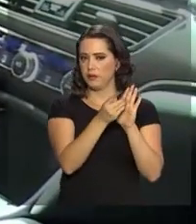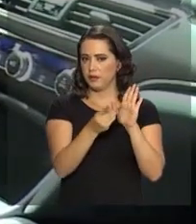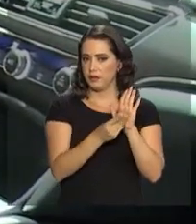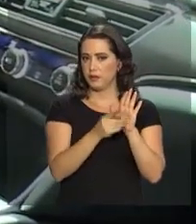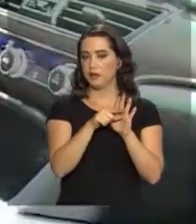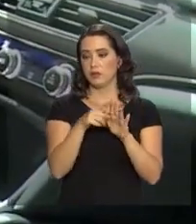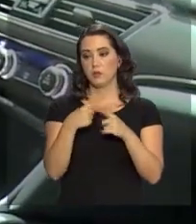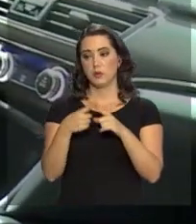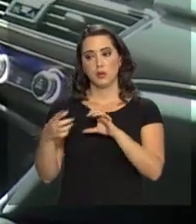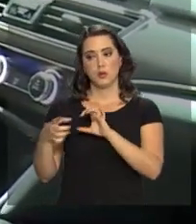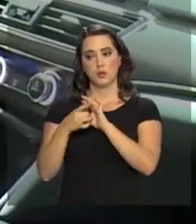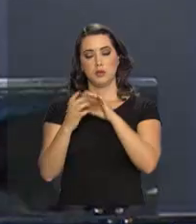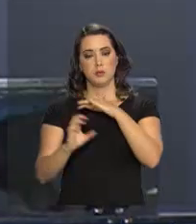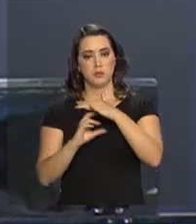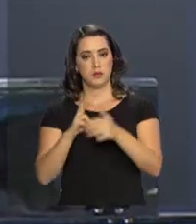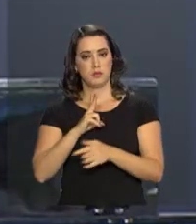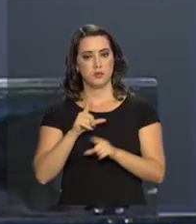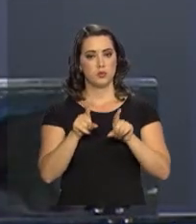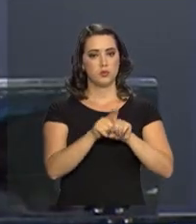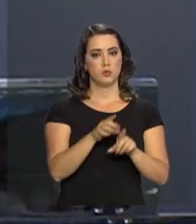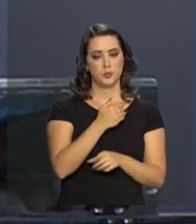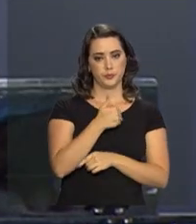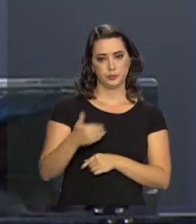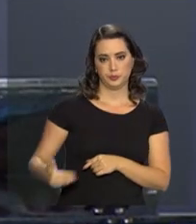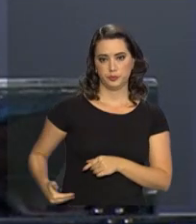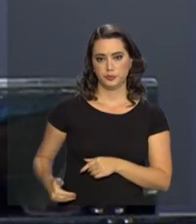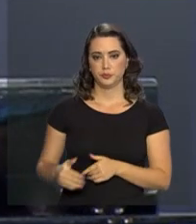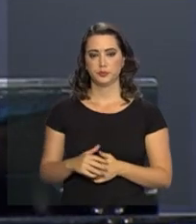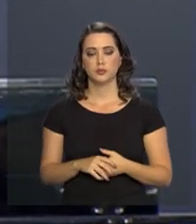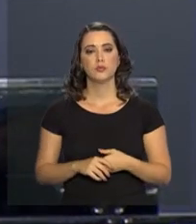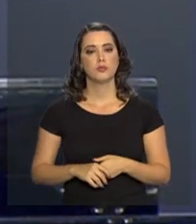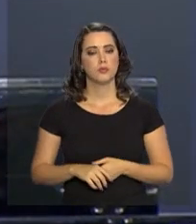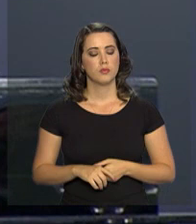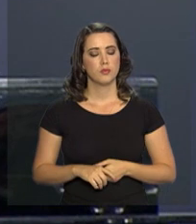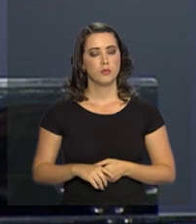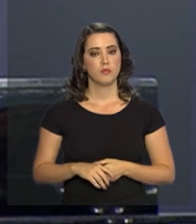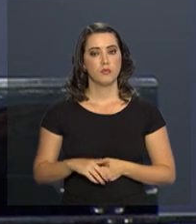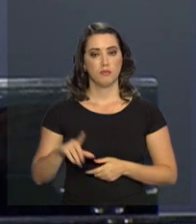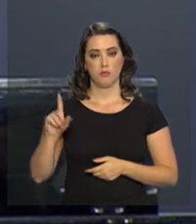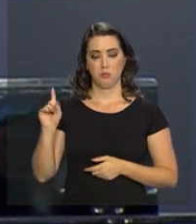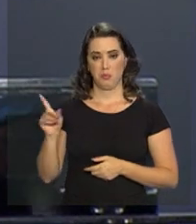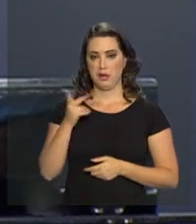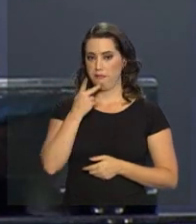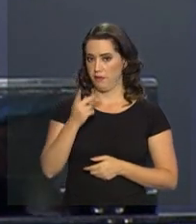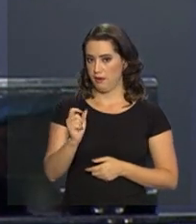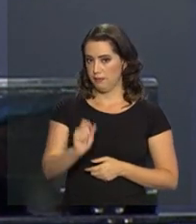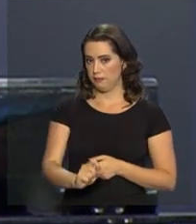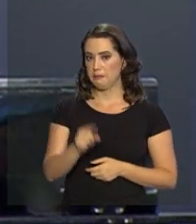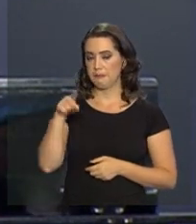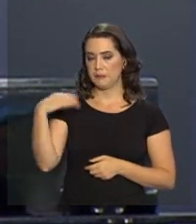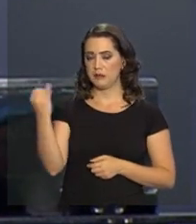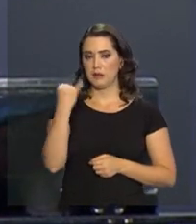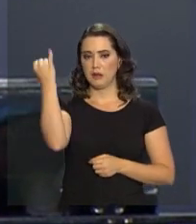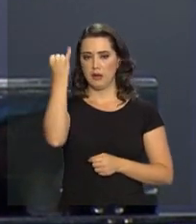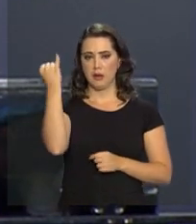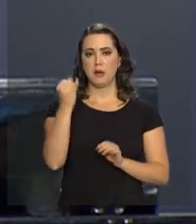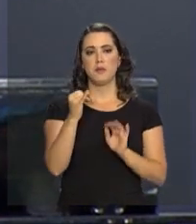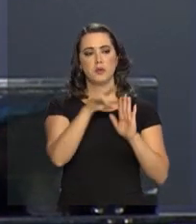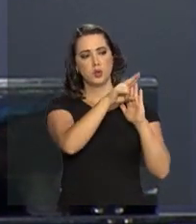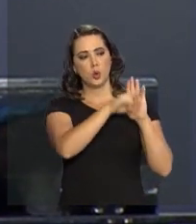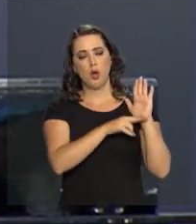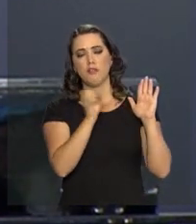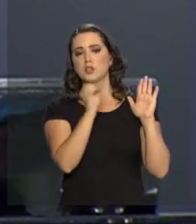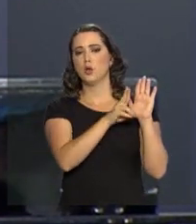os setores público e privado. Interessante como é importante o Rota 2030, porque sem o Rota